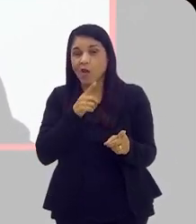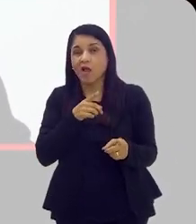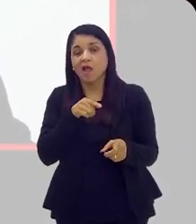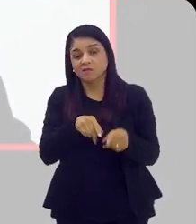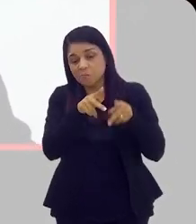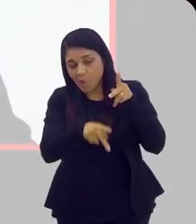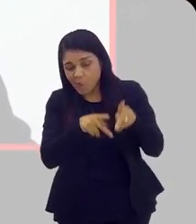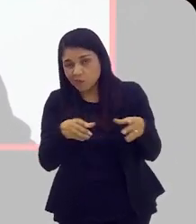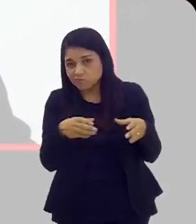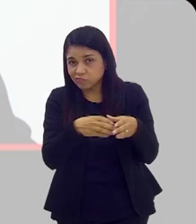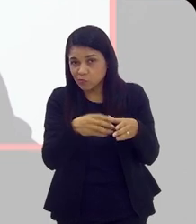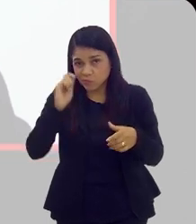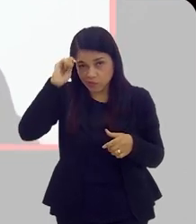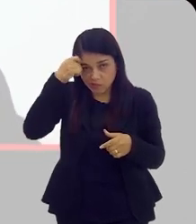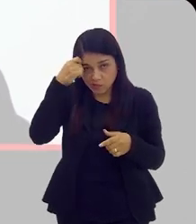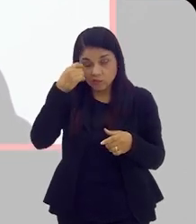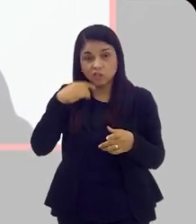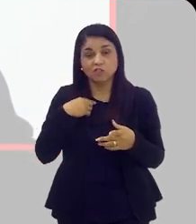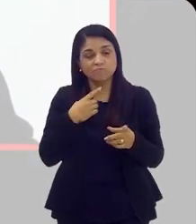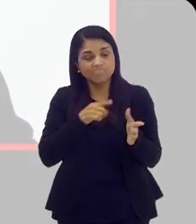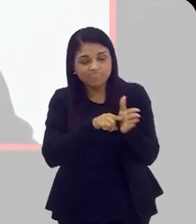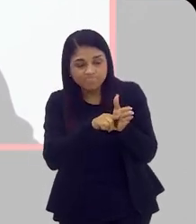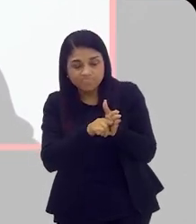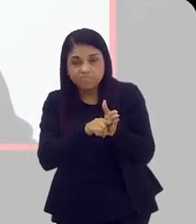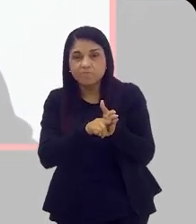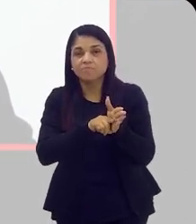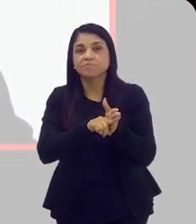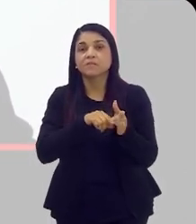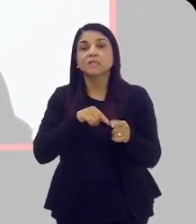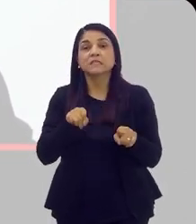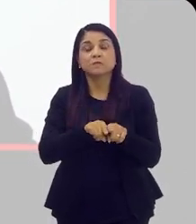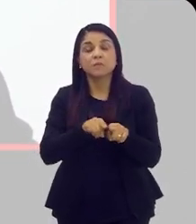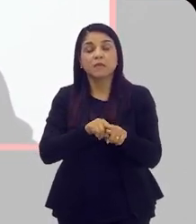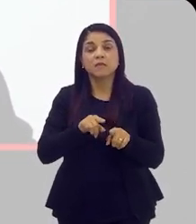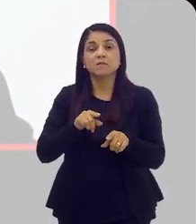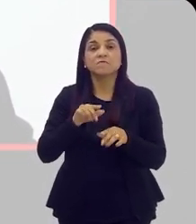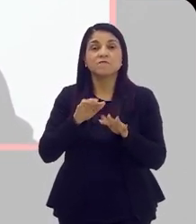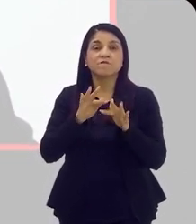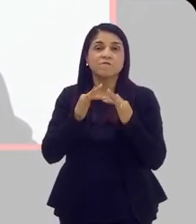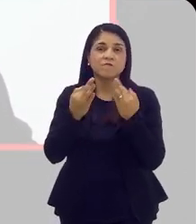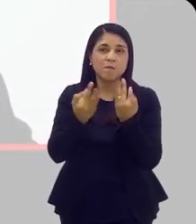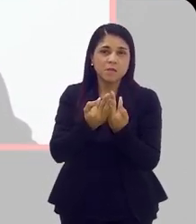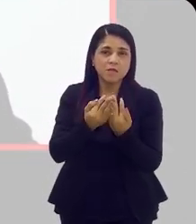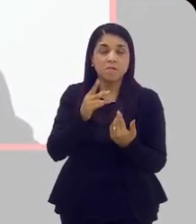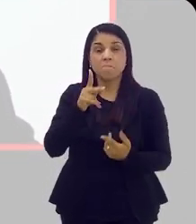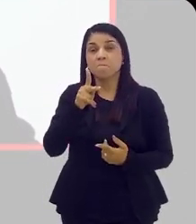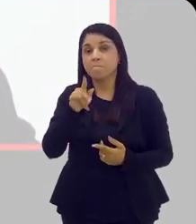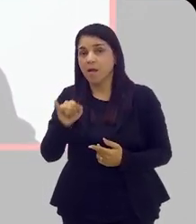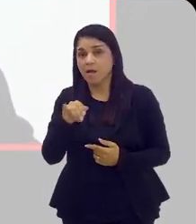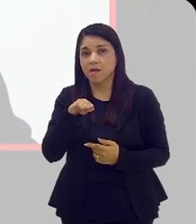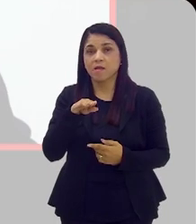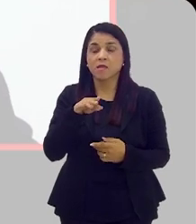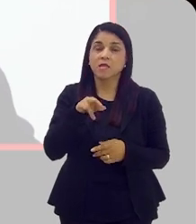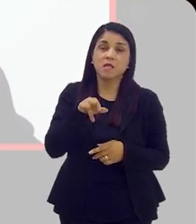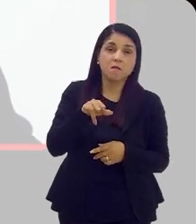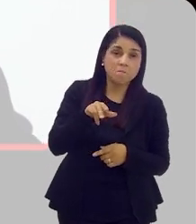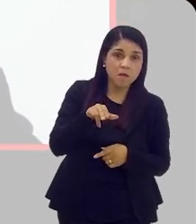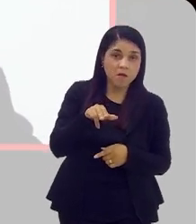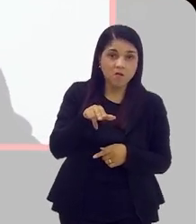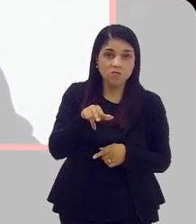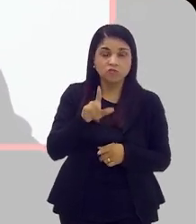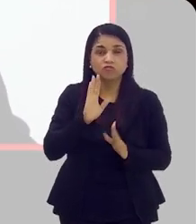cedo. E aqueles que têm parente de primeiro grau, ou seja, pai ou